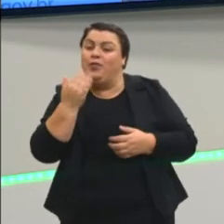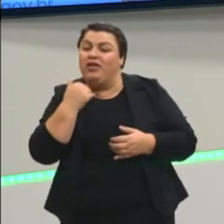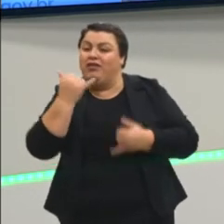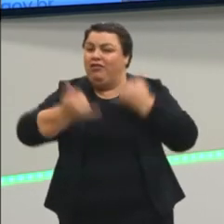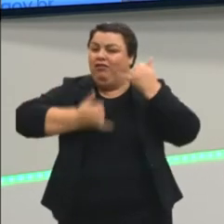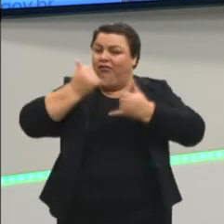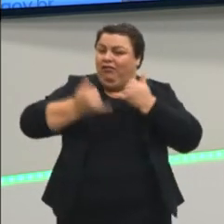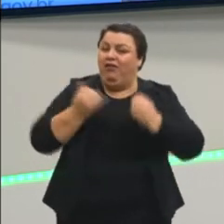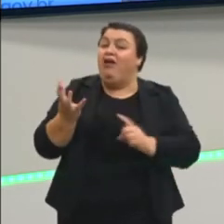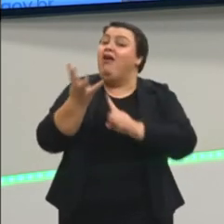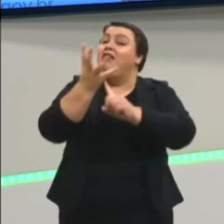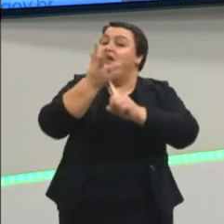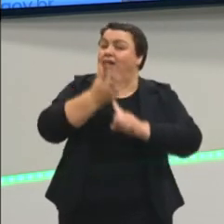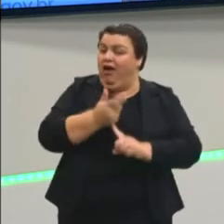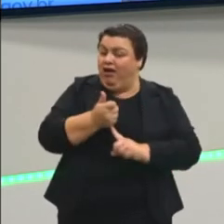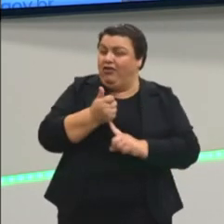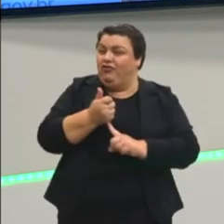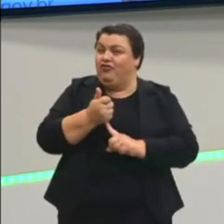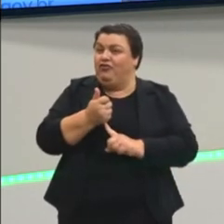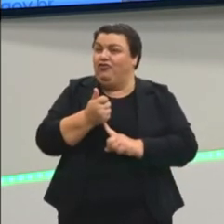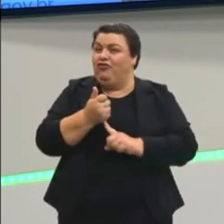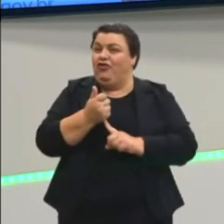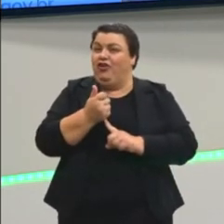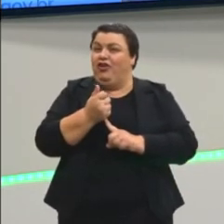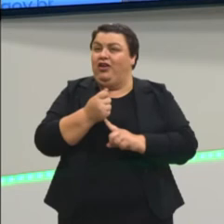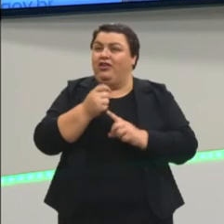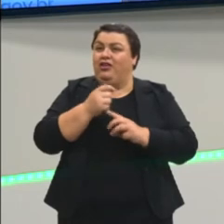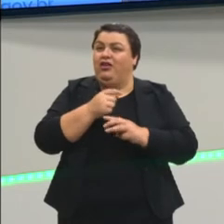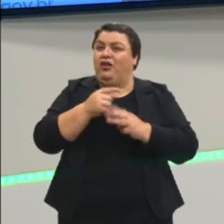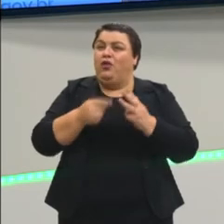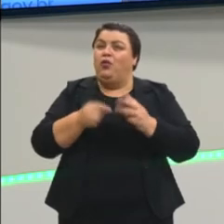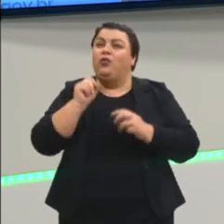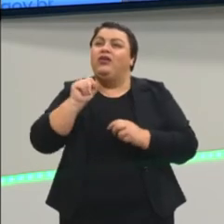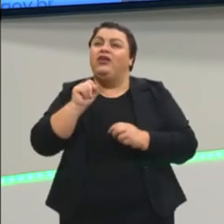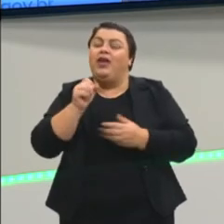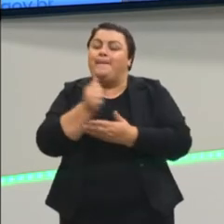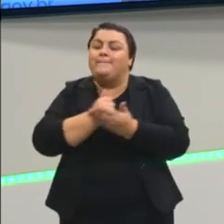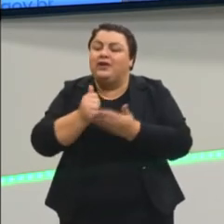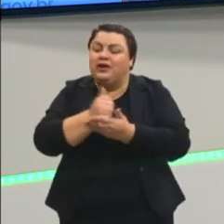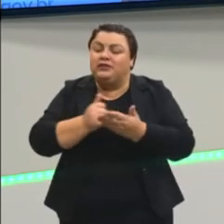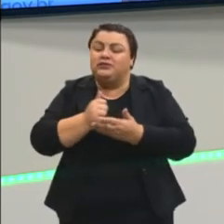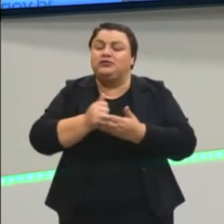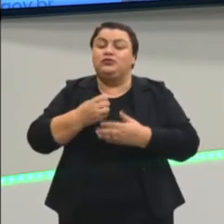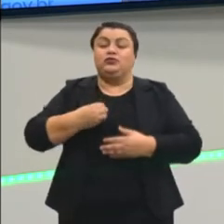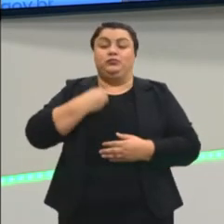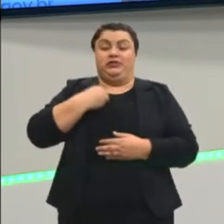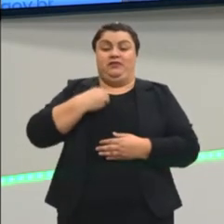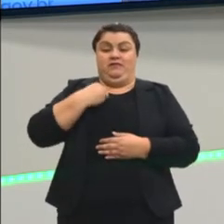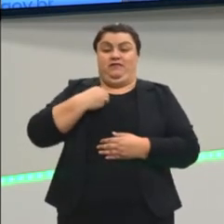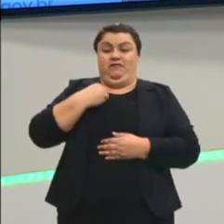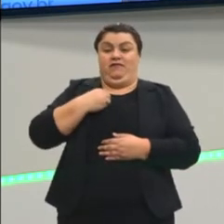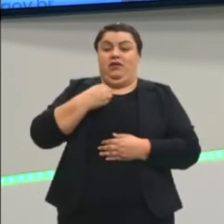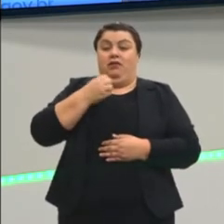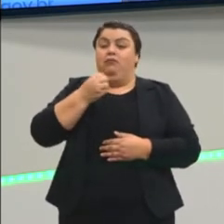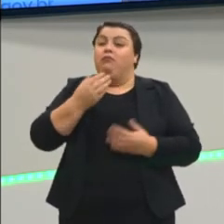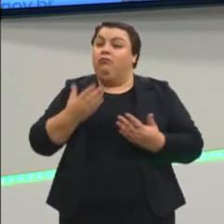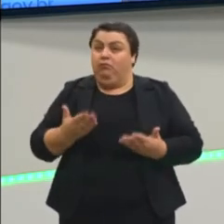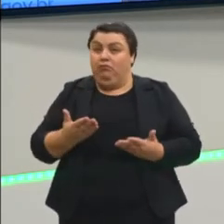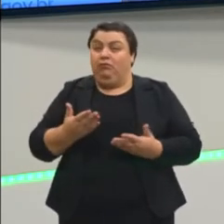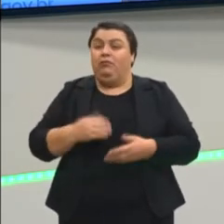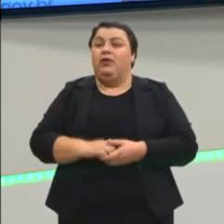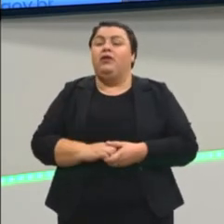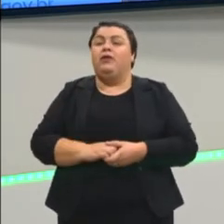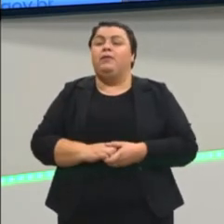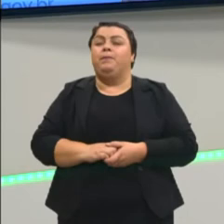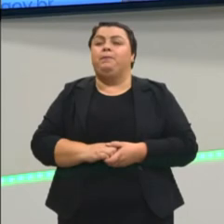e arte. Então, quais são as coisas minimamente necessárias para se viver com dignidade. E depois de